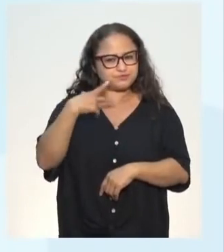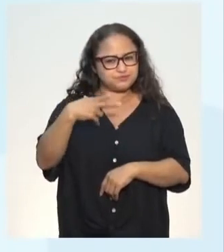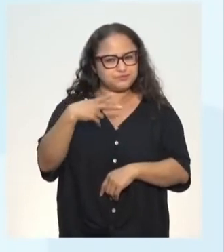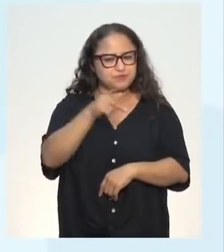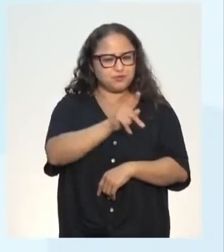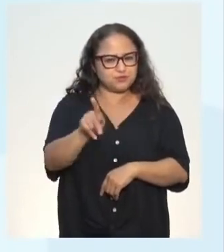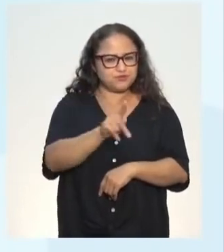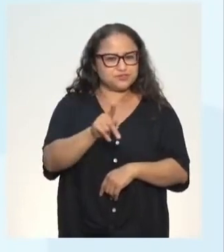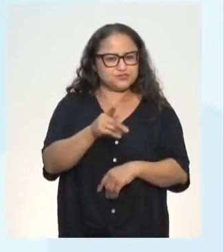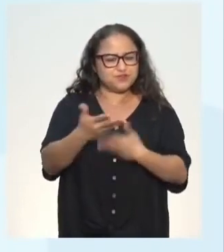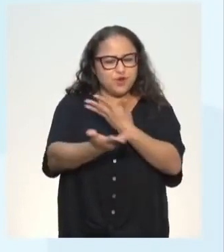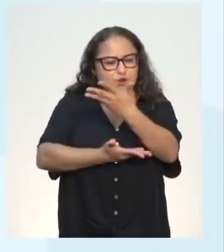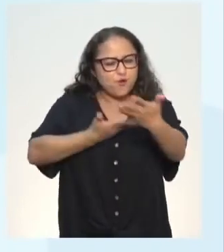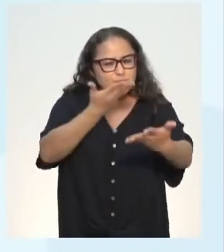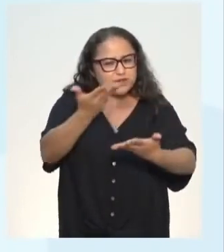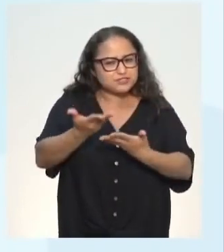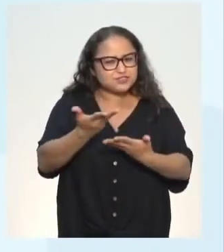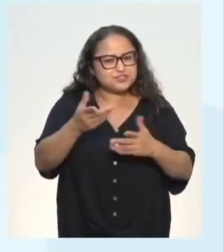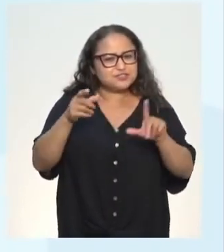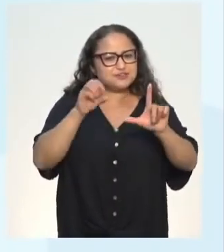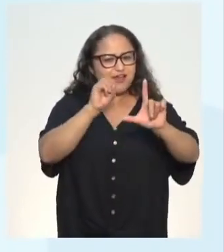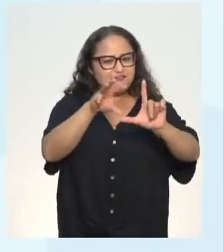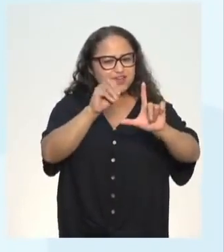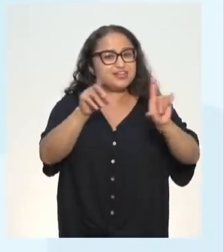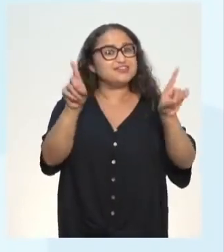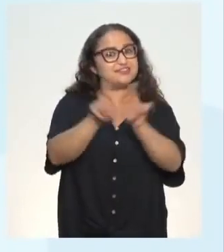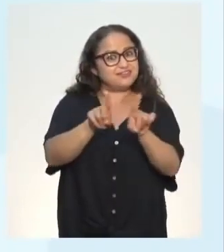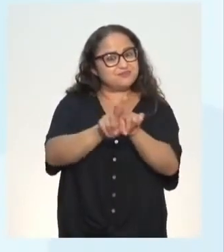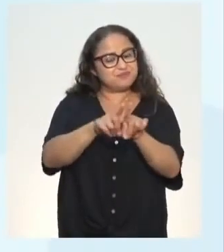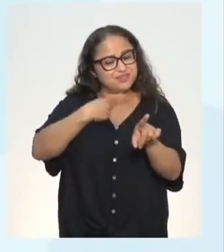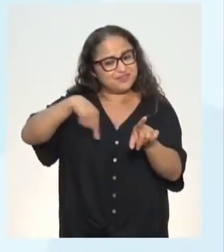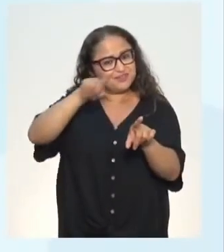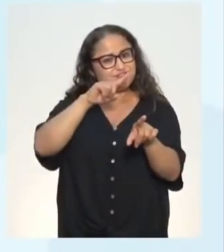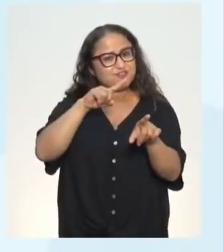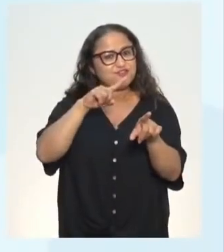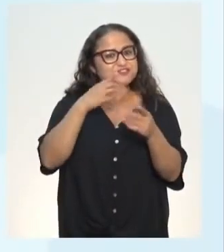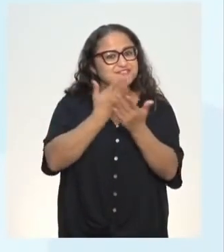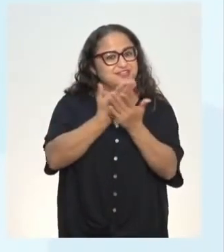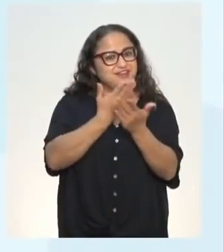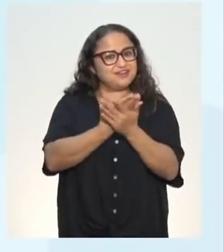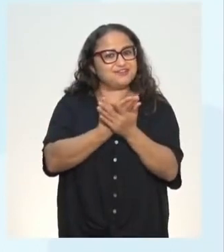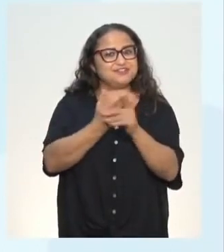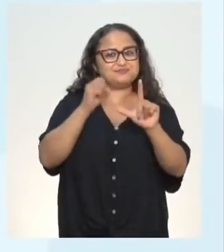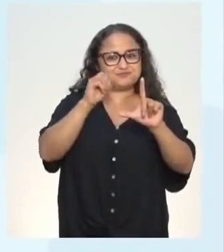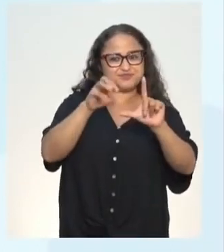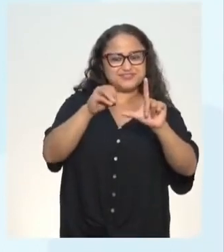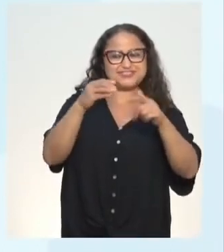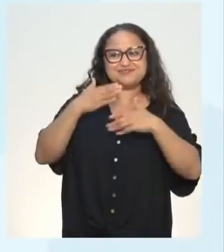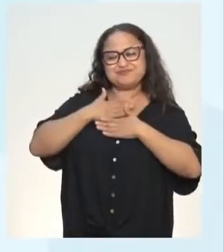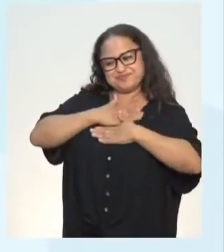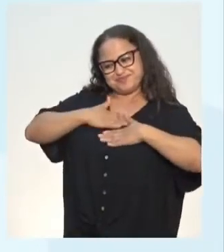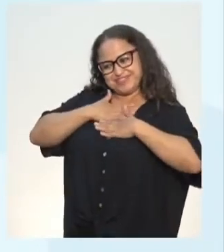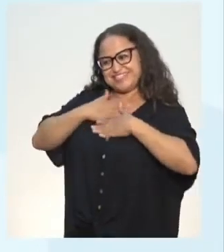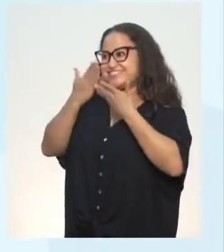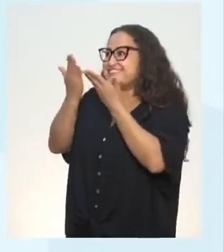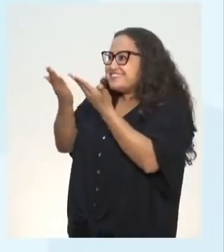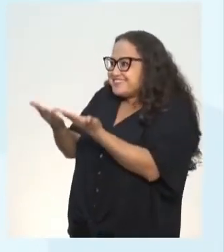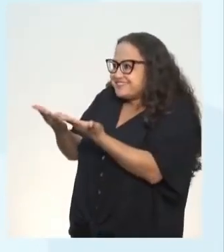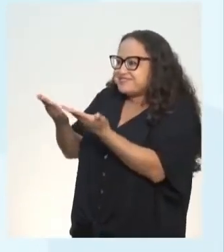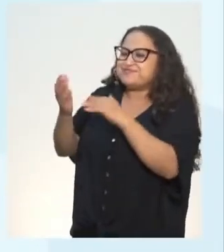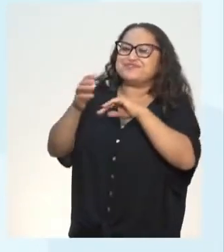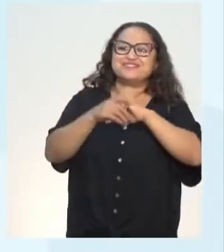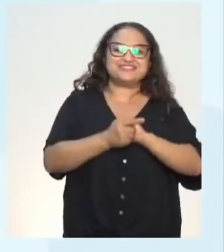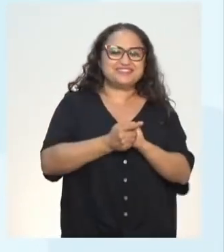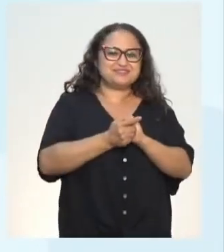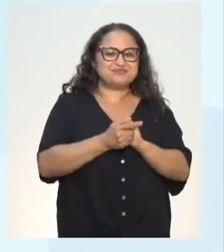conosco. Também avalie a nossa aula. A gente precisa que você avalie. Professor Mauro, foi um prazer estar com aprendi bastante, professora. Muito